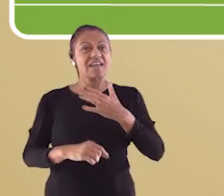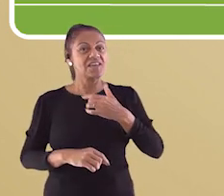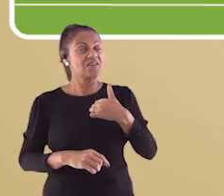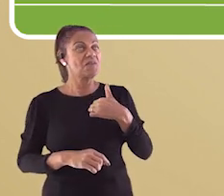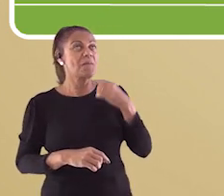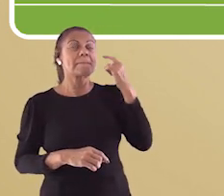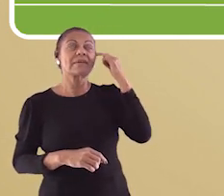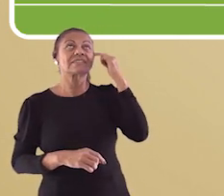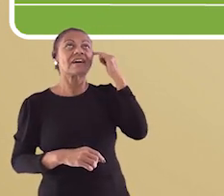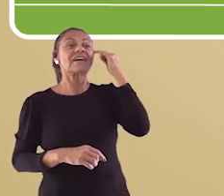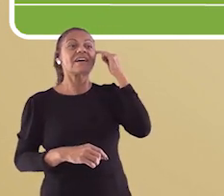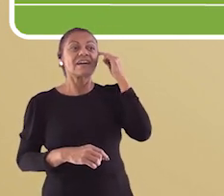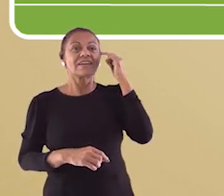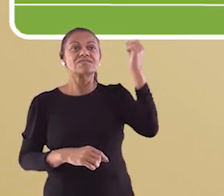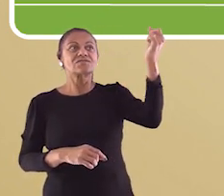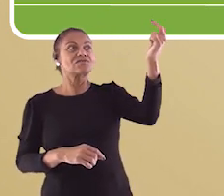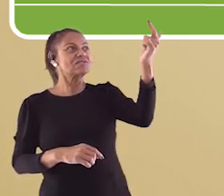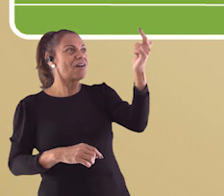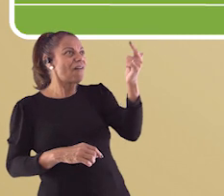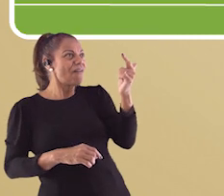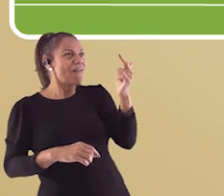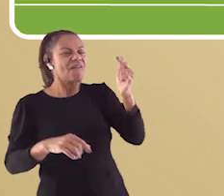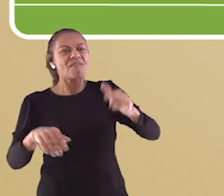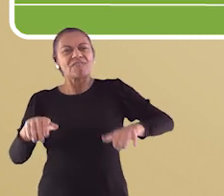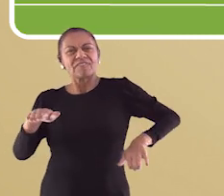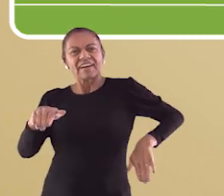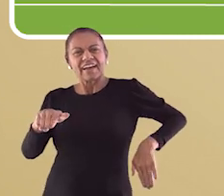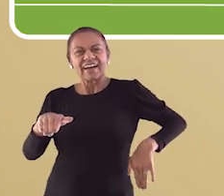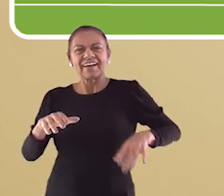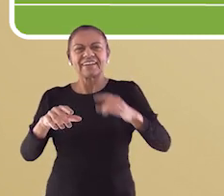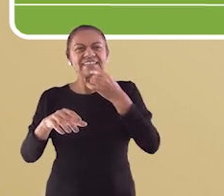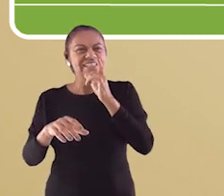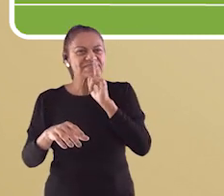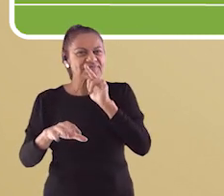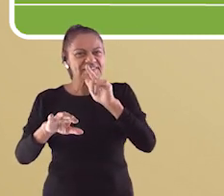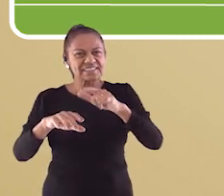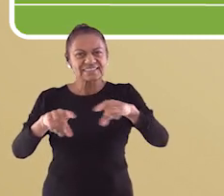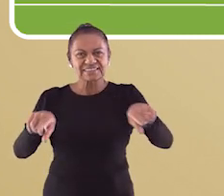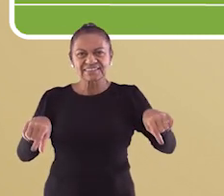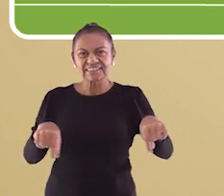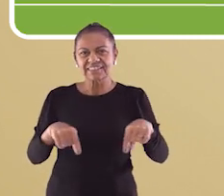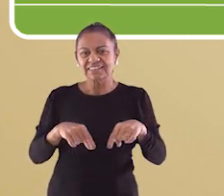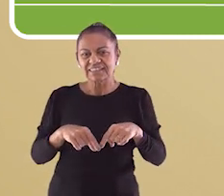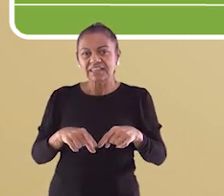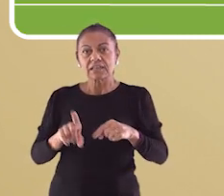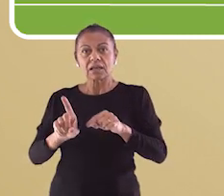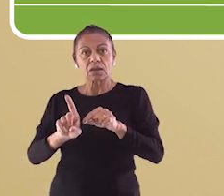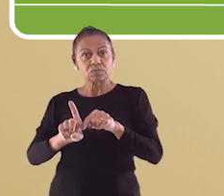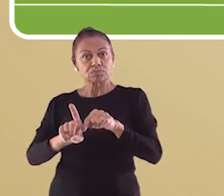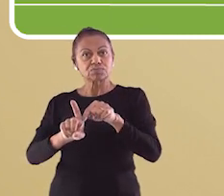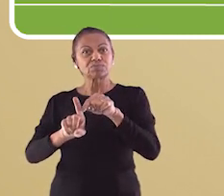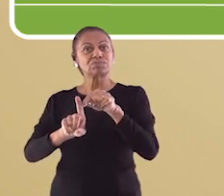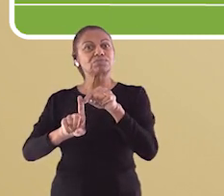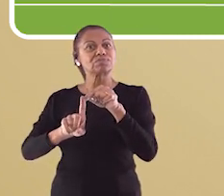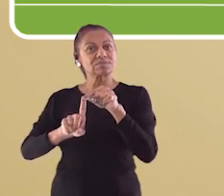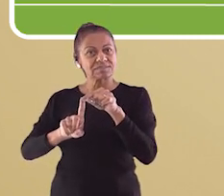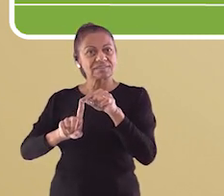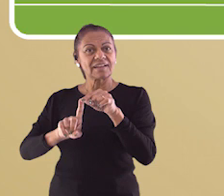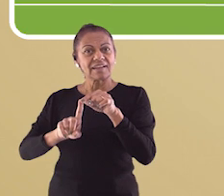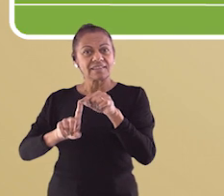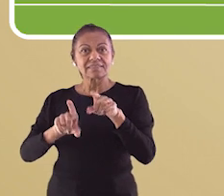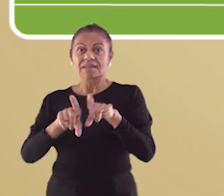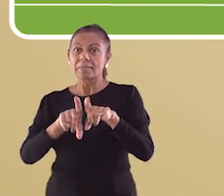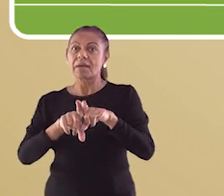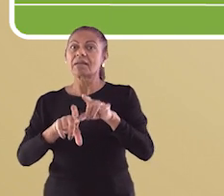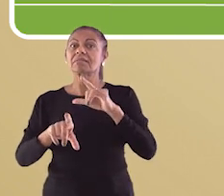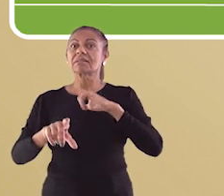vem sol, praia, piscina. Essa estação é caracterizada por apresentar temperaturas muito elevadas